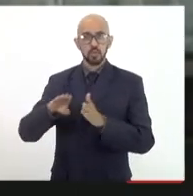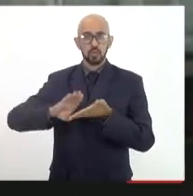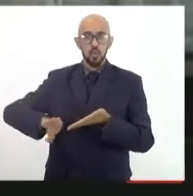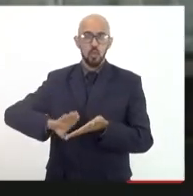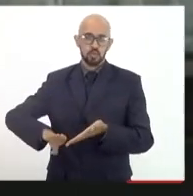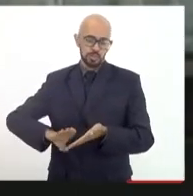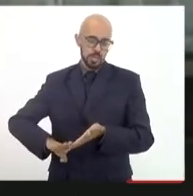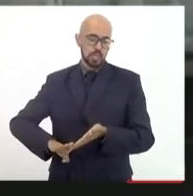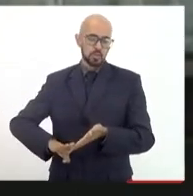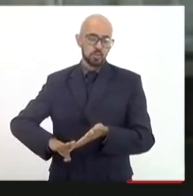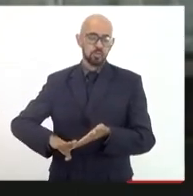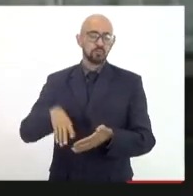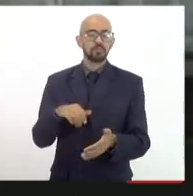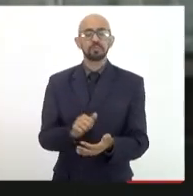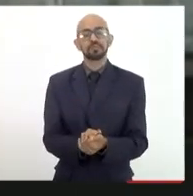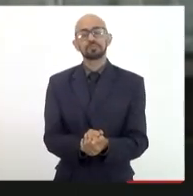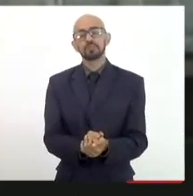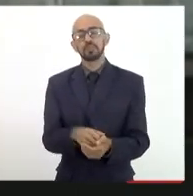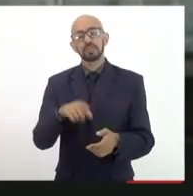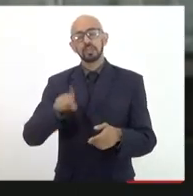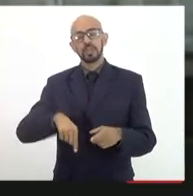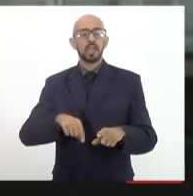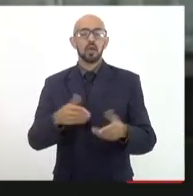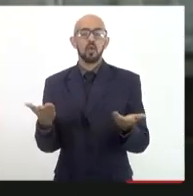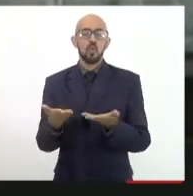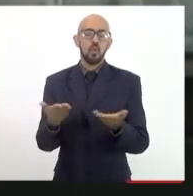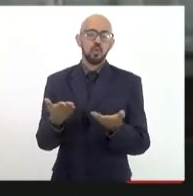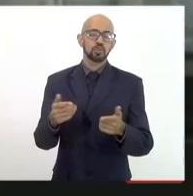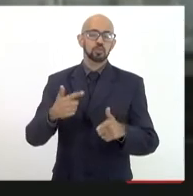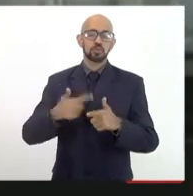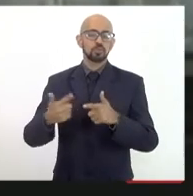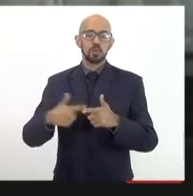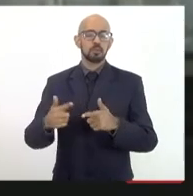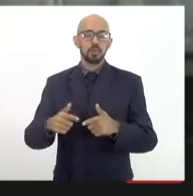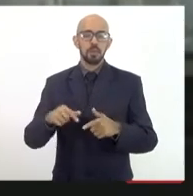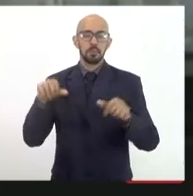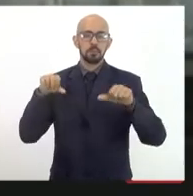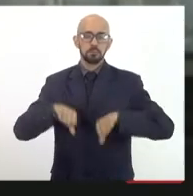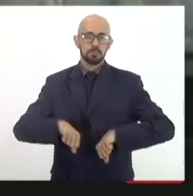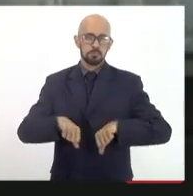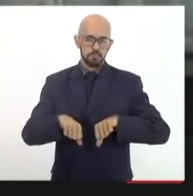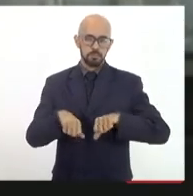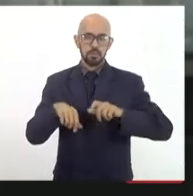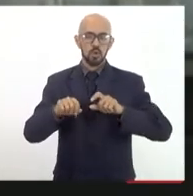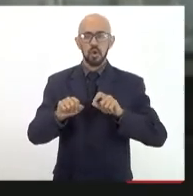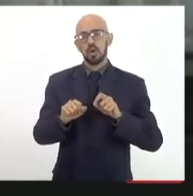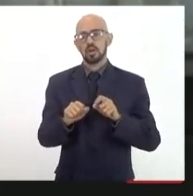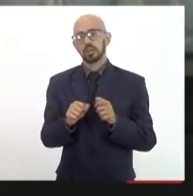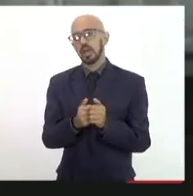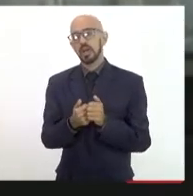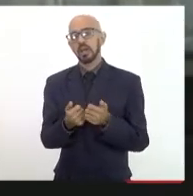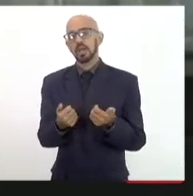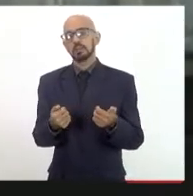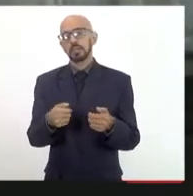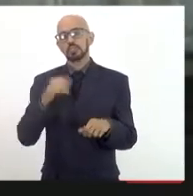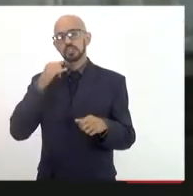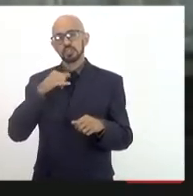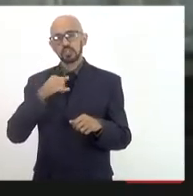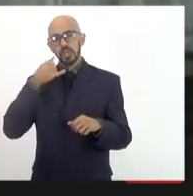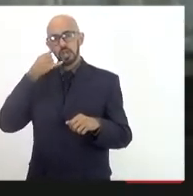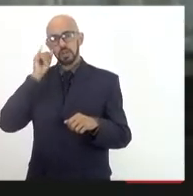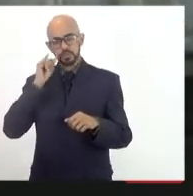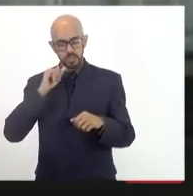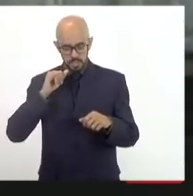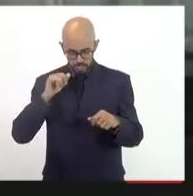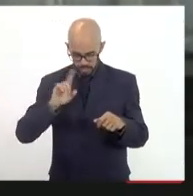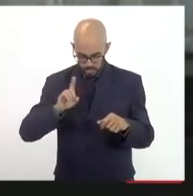que hoje é o grande paradigma da saída da crise do Keynes, da gente, mas a gente não perder, eu acho que isso era